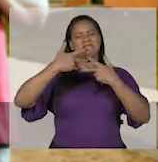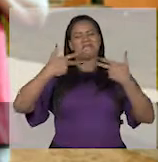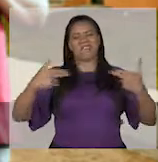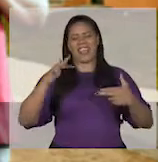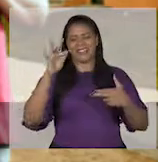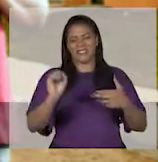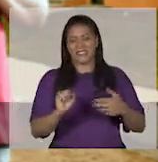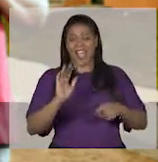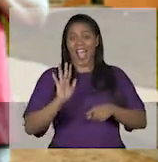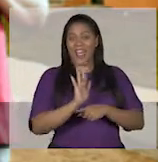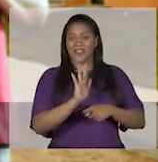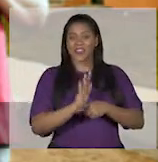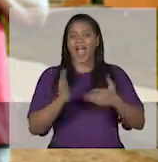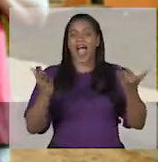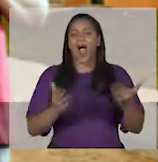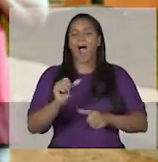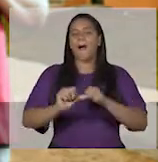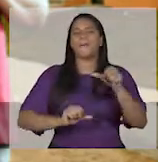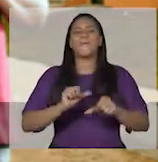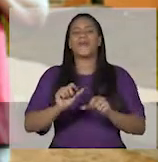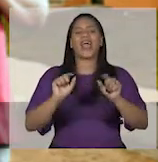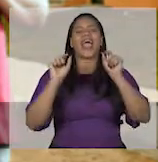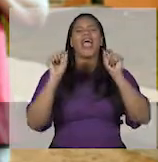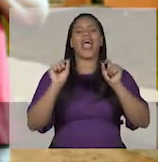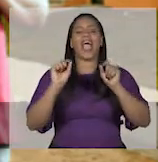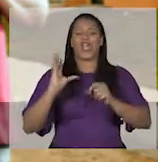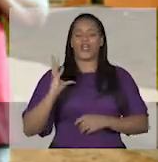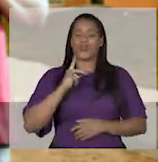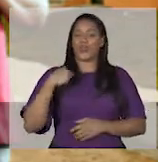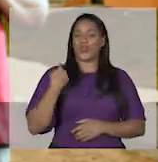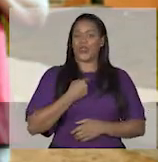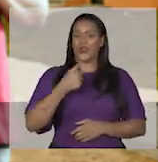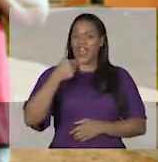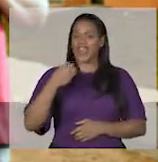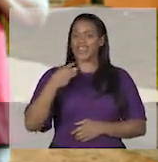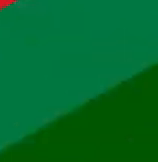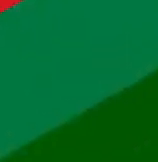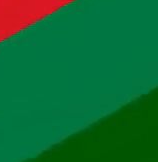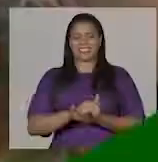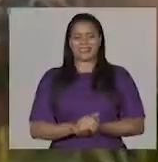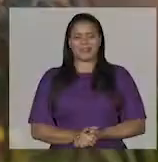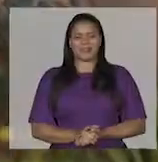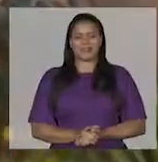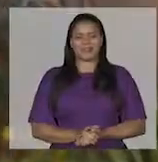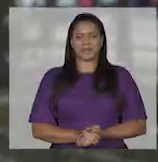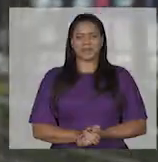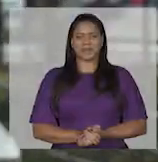mais por nossa feira. Agora, a mudança é uma só, é de todo mundo. É 13!